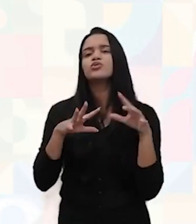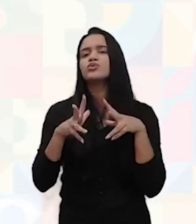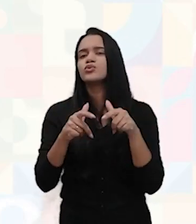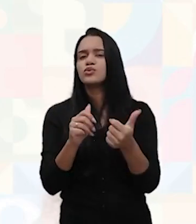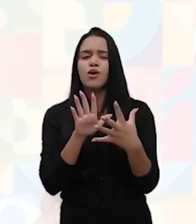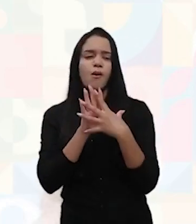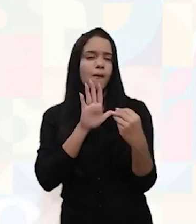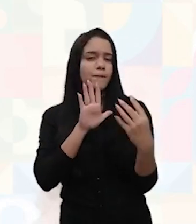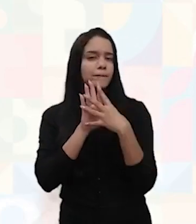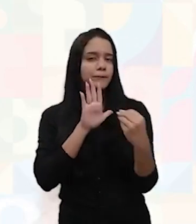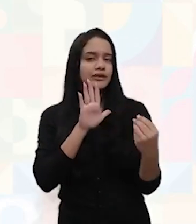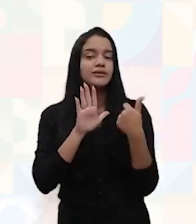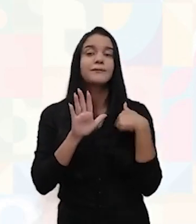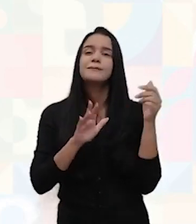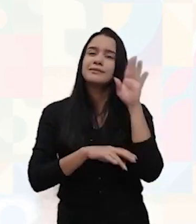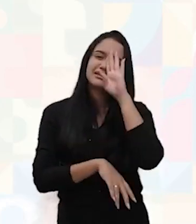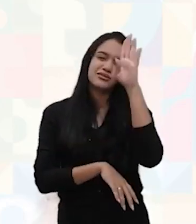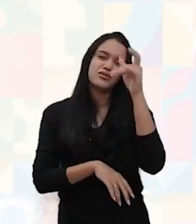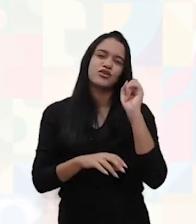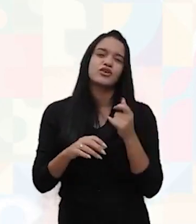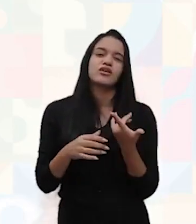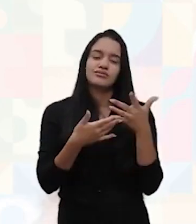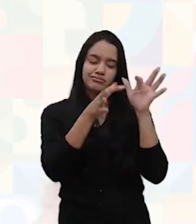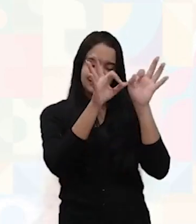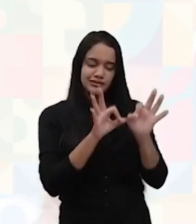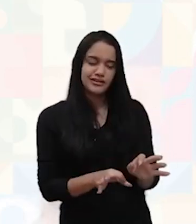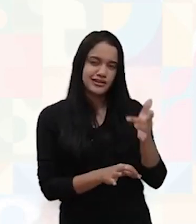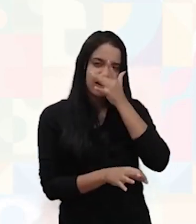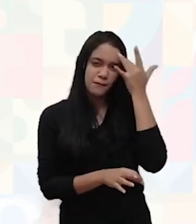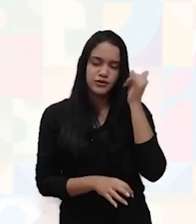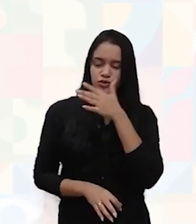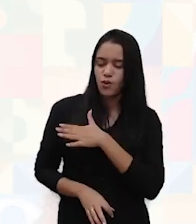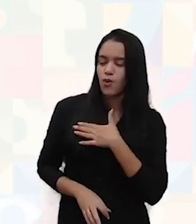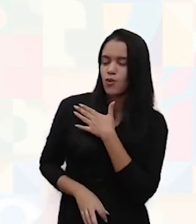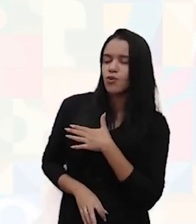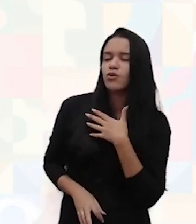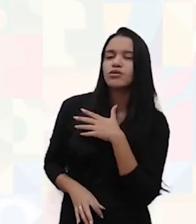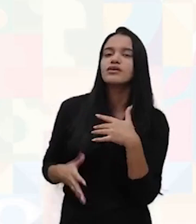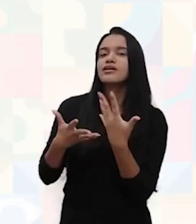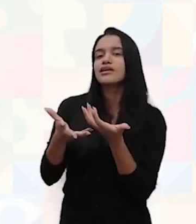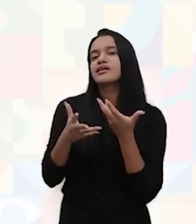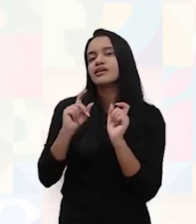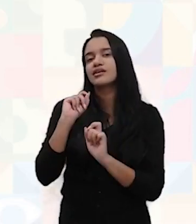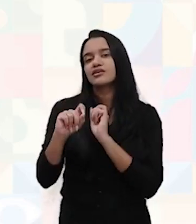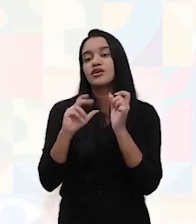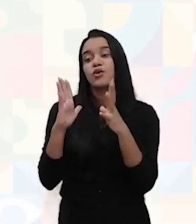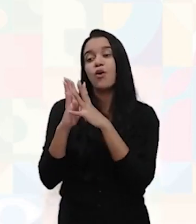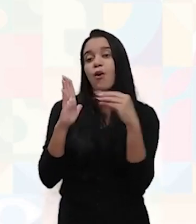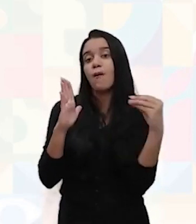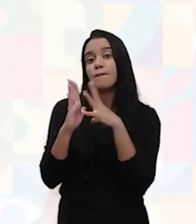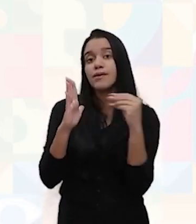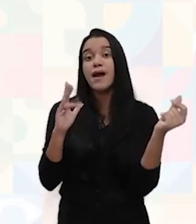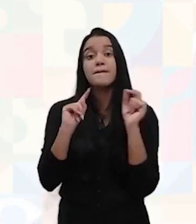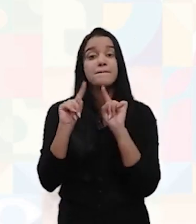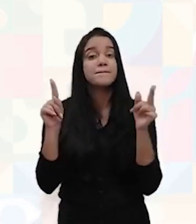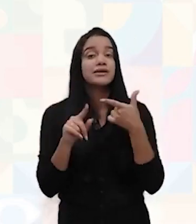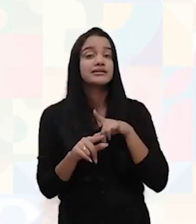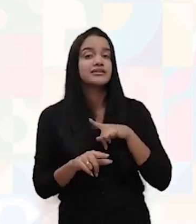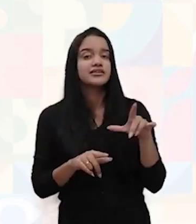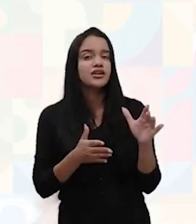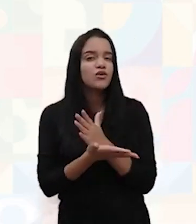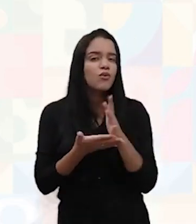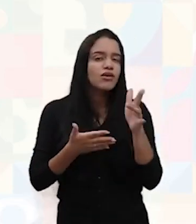se copia no mercado, quando principalmente aquilo que dá muito certo, as pessoas gostam de fazer essa cópia. Só que existe